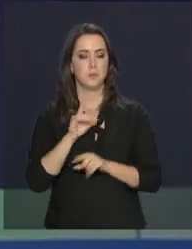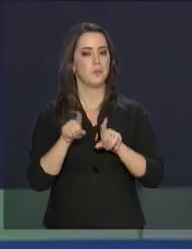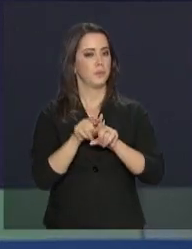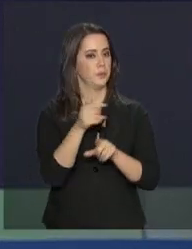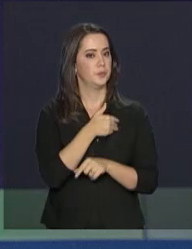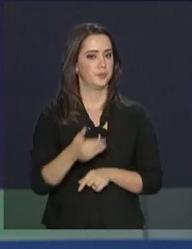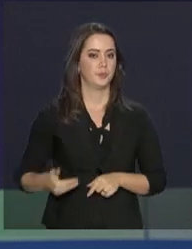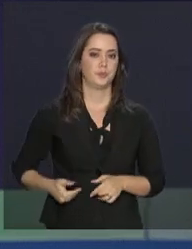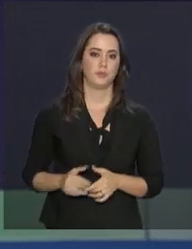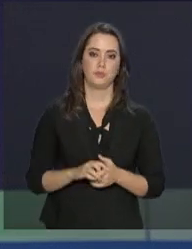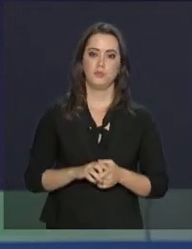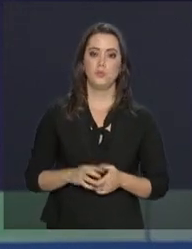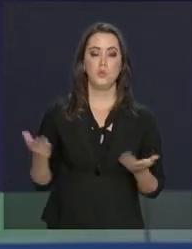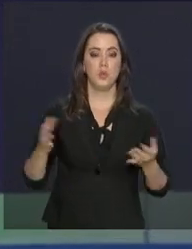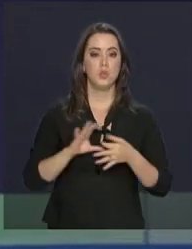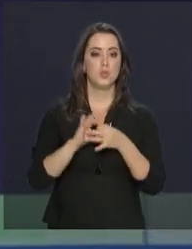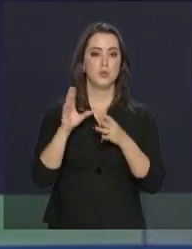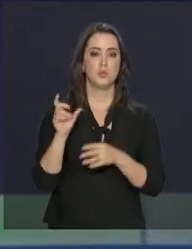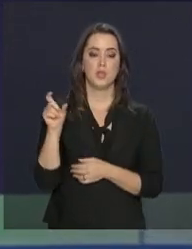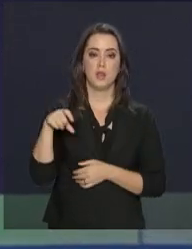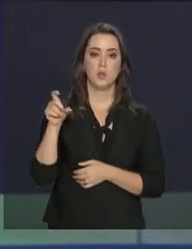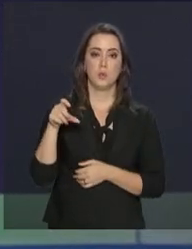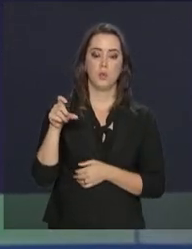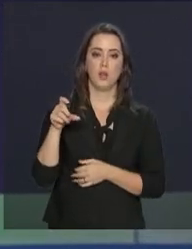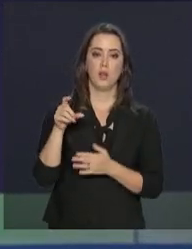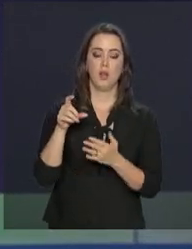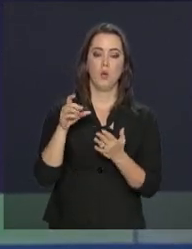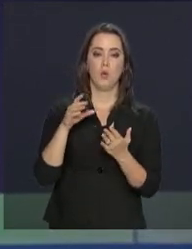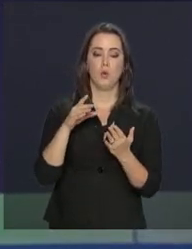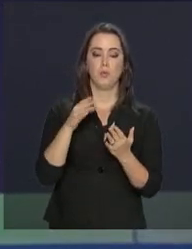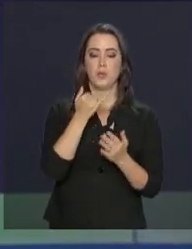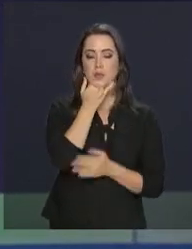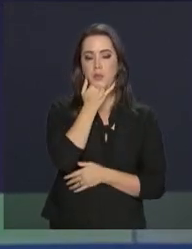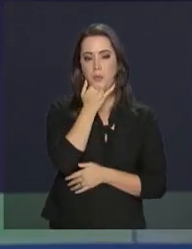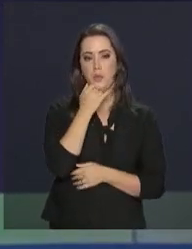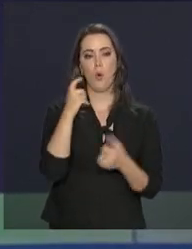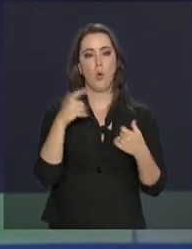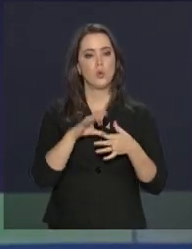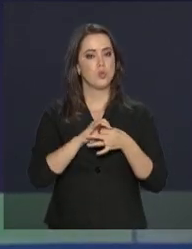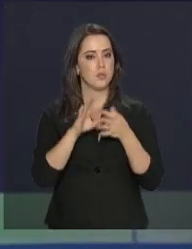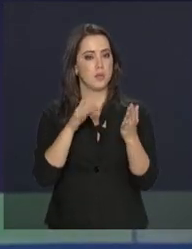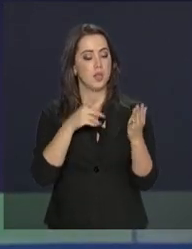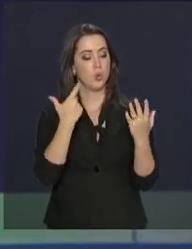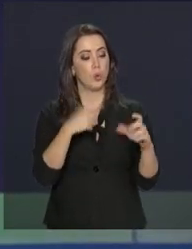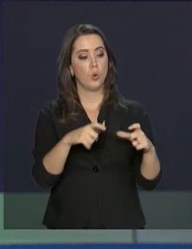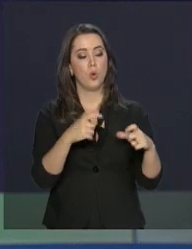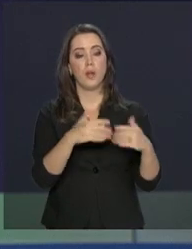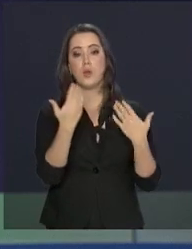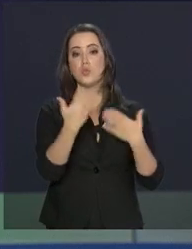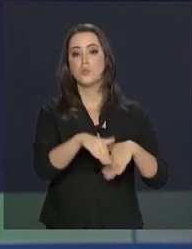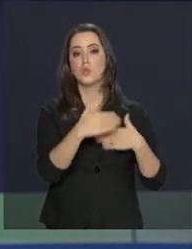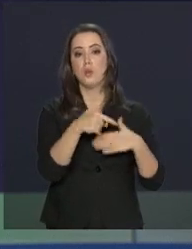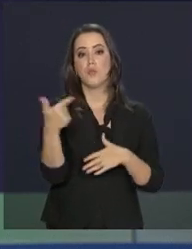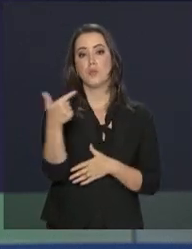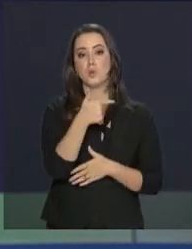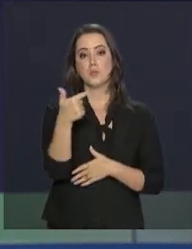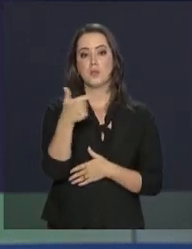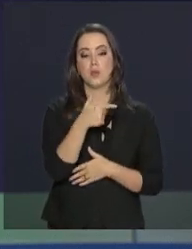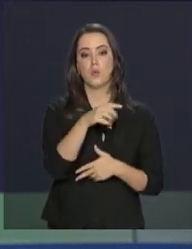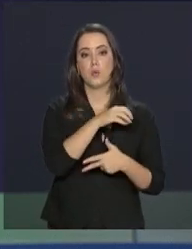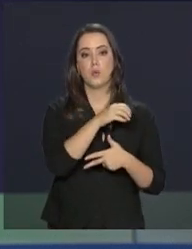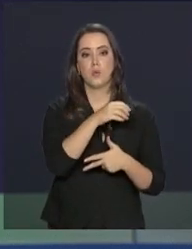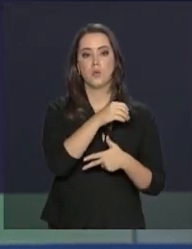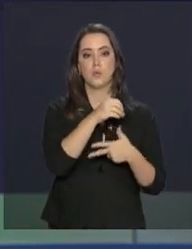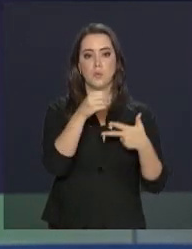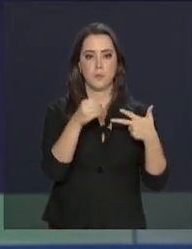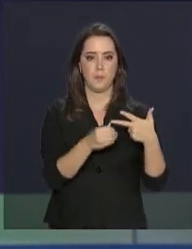Foi liberado hoje o cartão de confirmação da inscrição com os locais de prova da segunda aplicação do Exame Nacional do